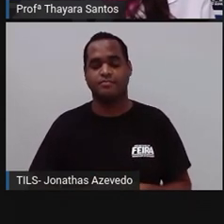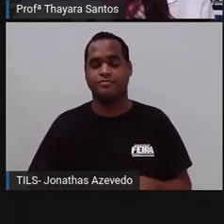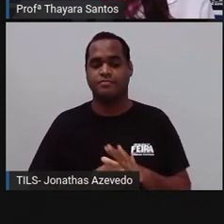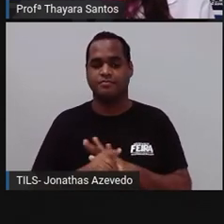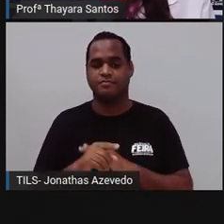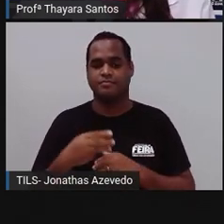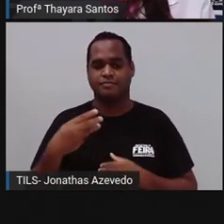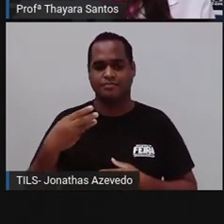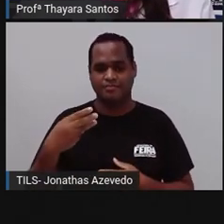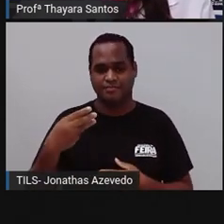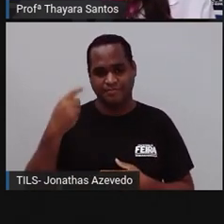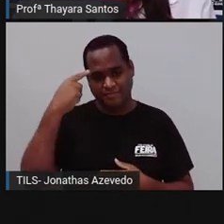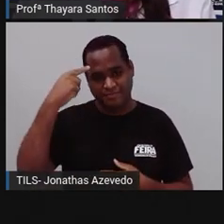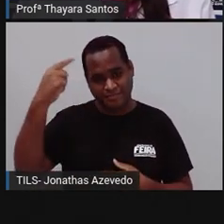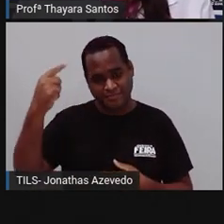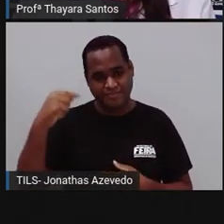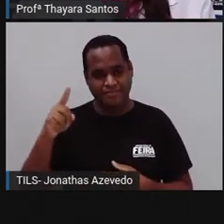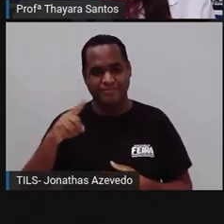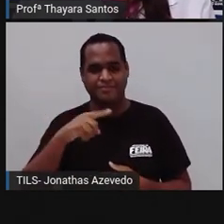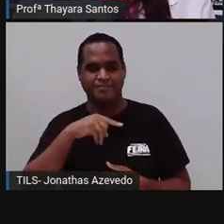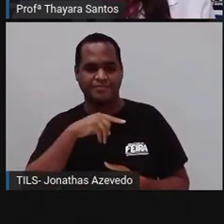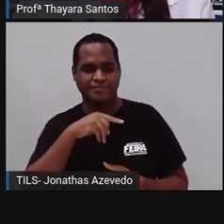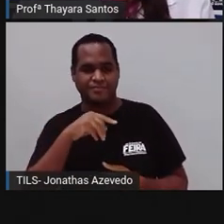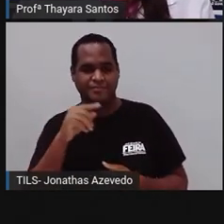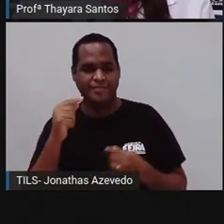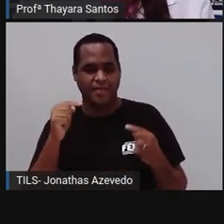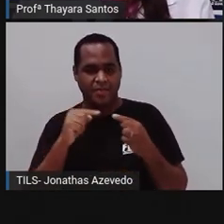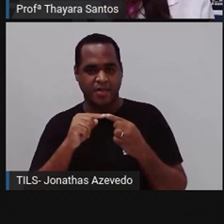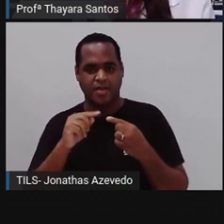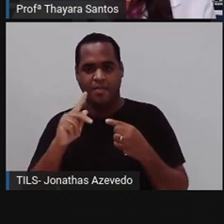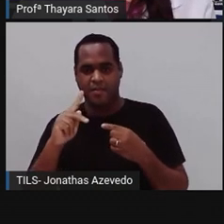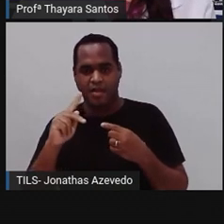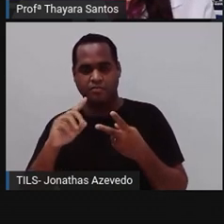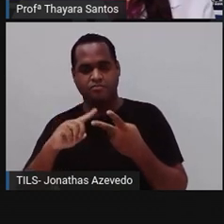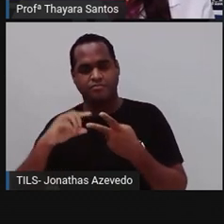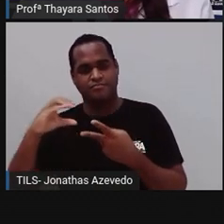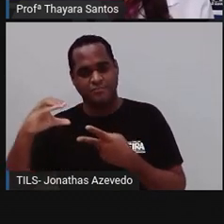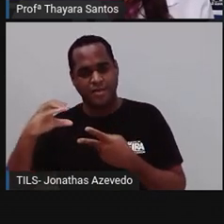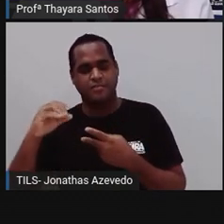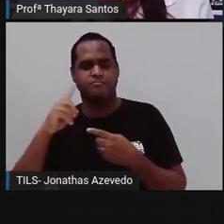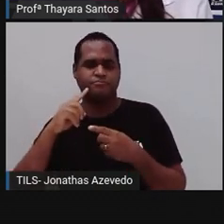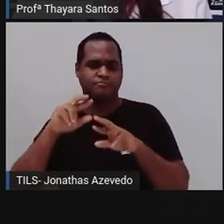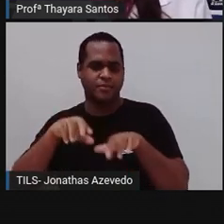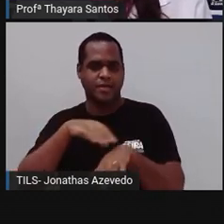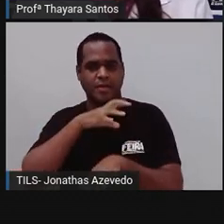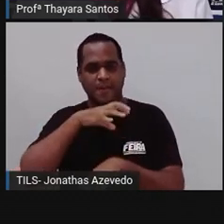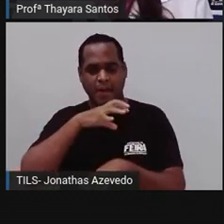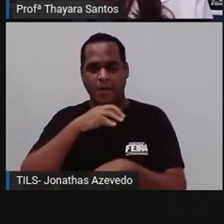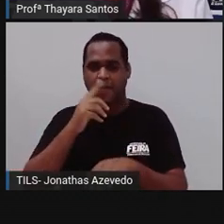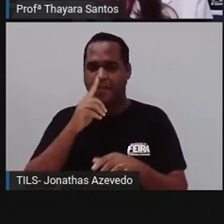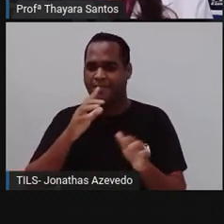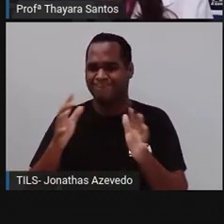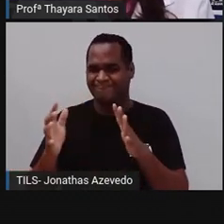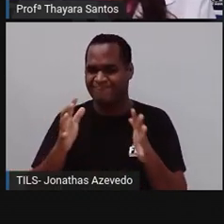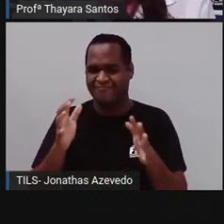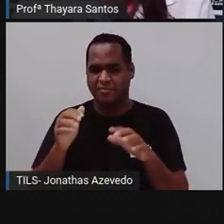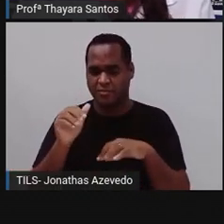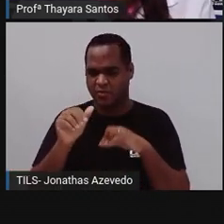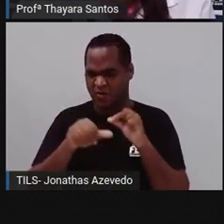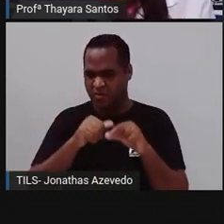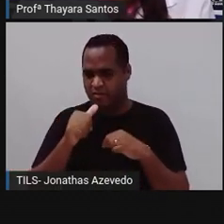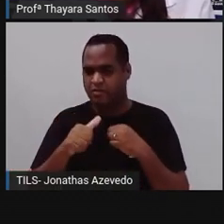Pergunta de número 3. Poríferos e quinidários são animais césseis. Essa afirmação é falsa.